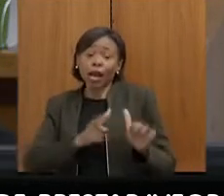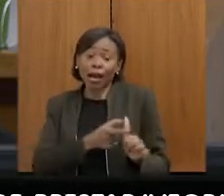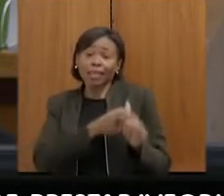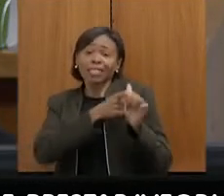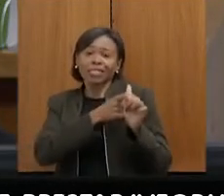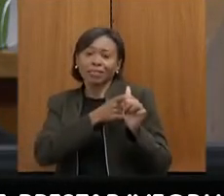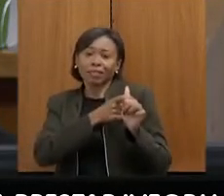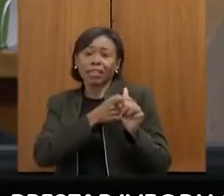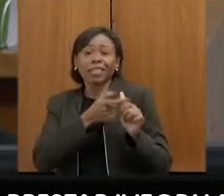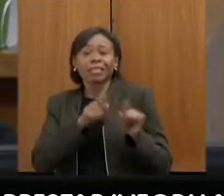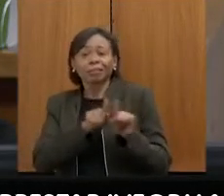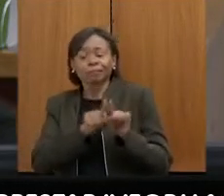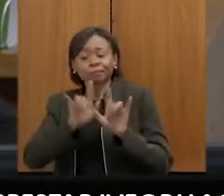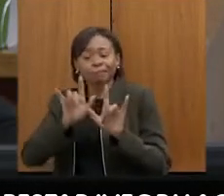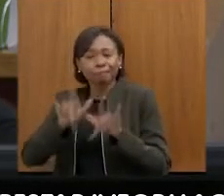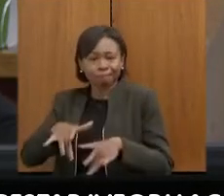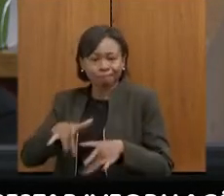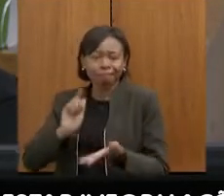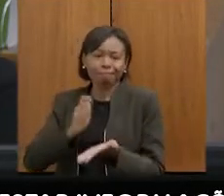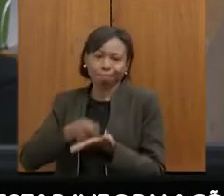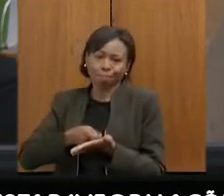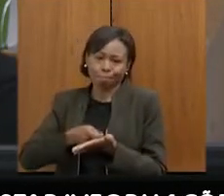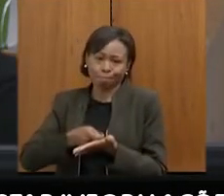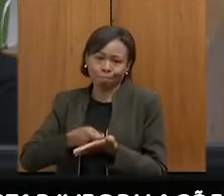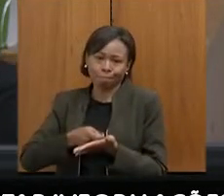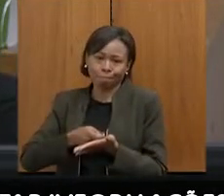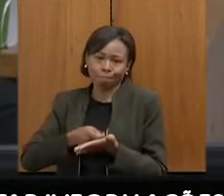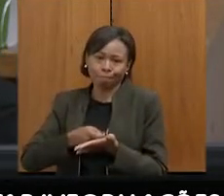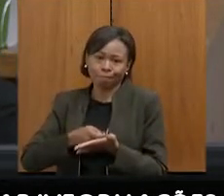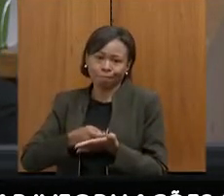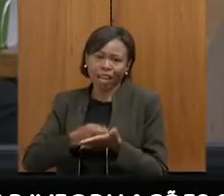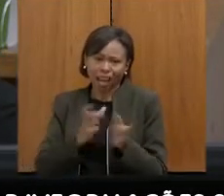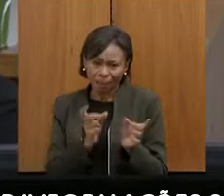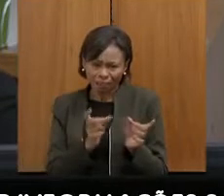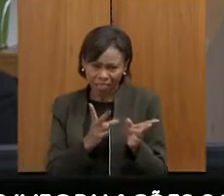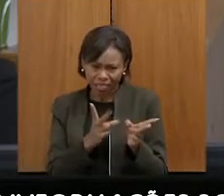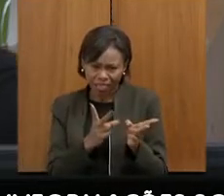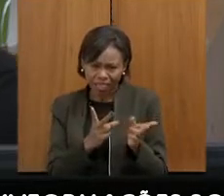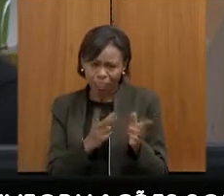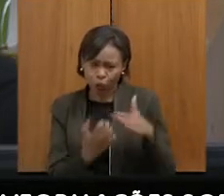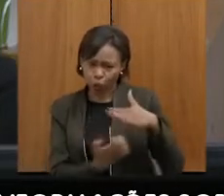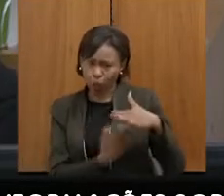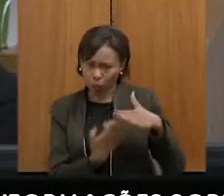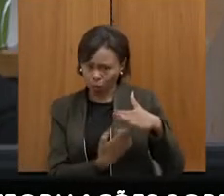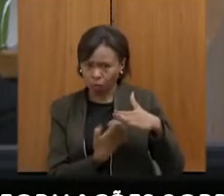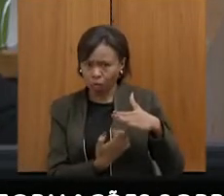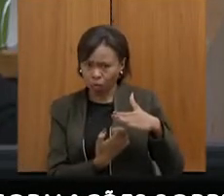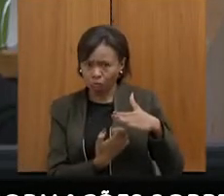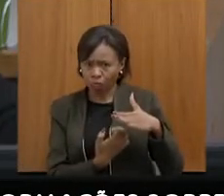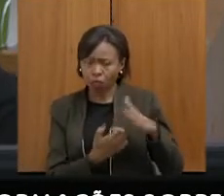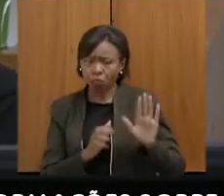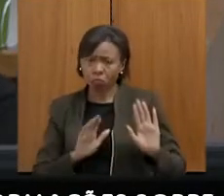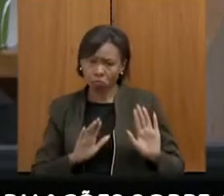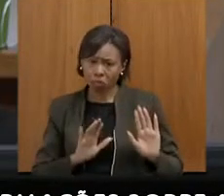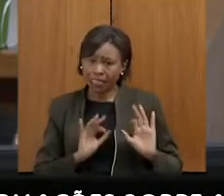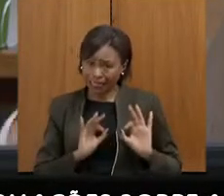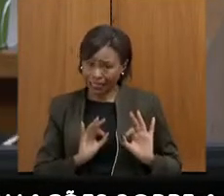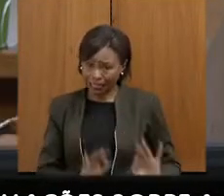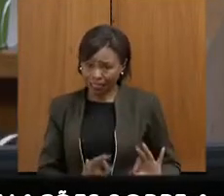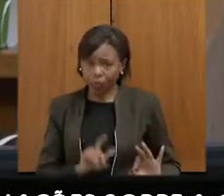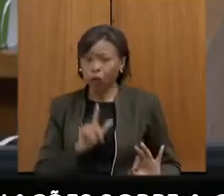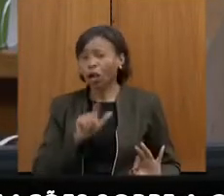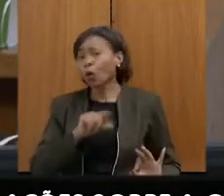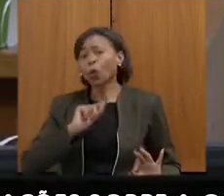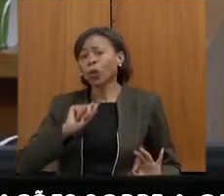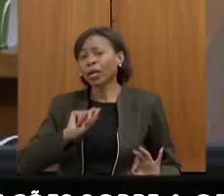restos a pagar. a venda de um ativo econômico como o correto a ser feito é reduzir